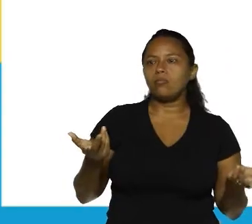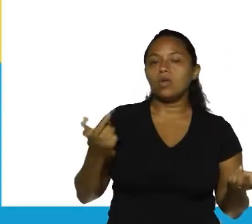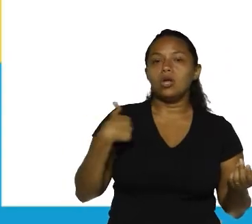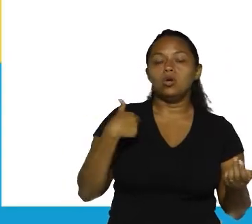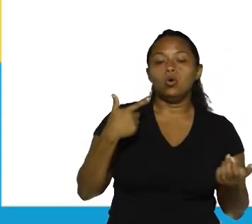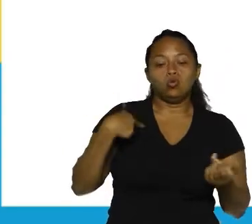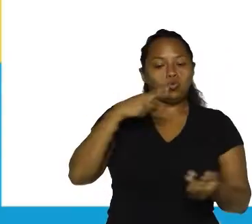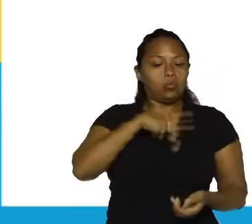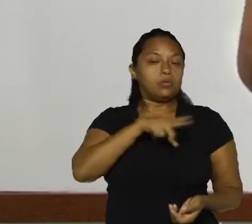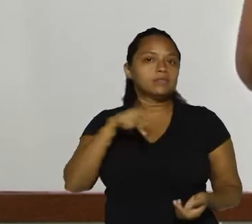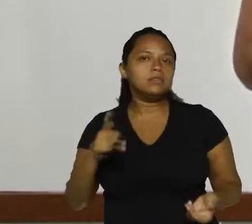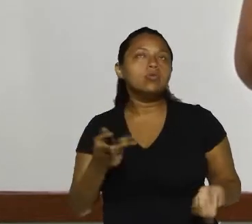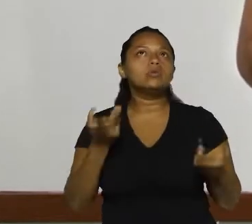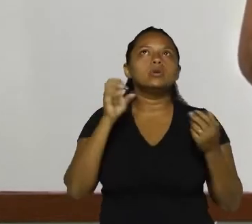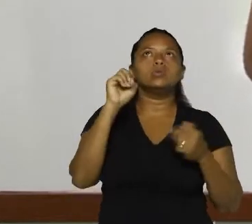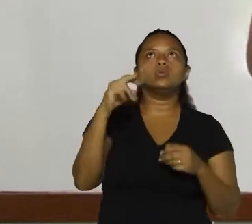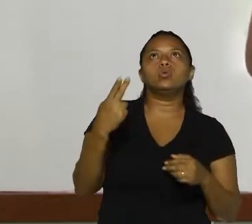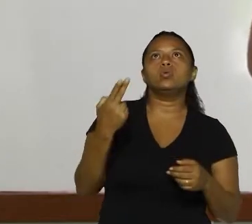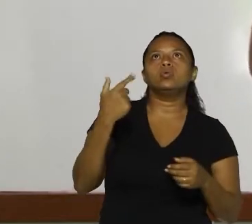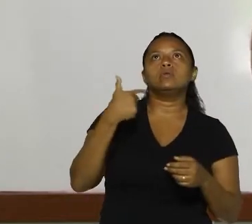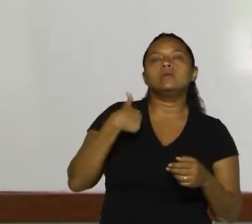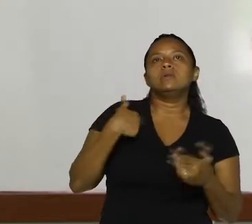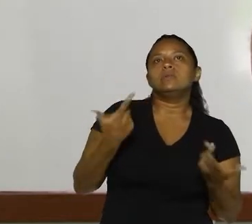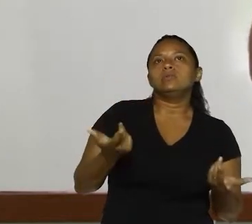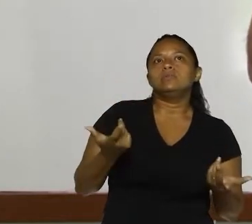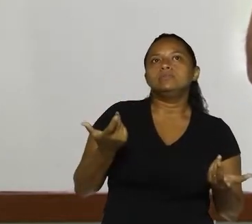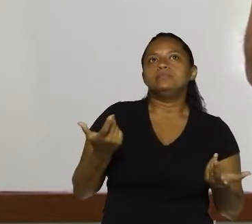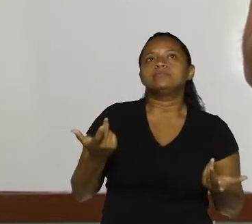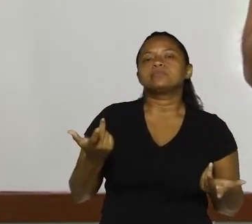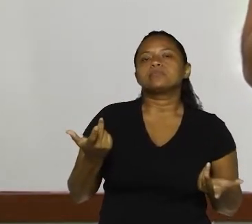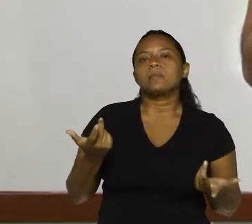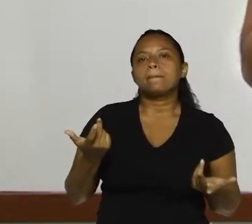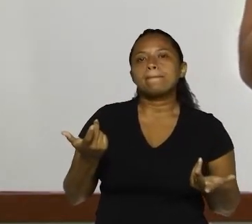Eu sou professora ou então eu...